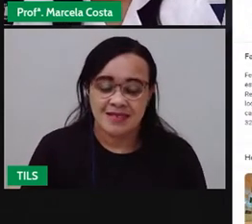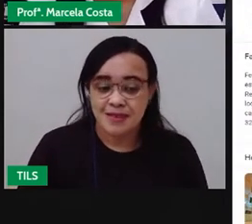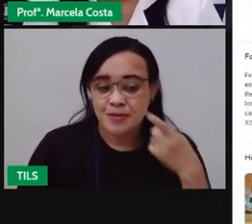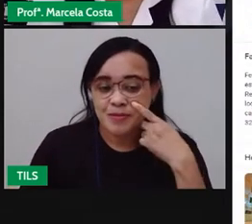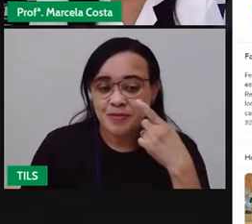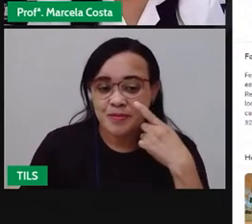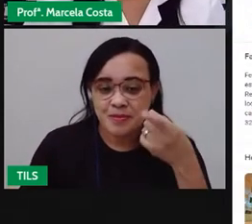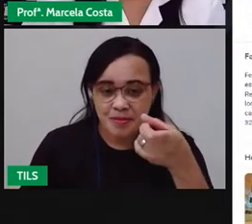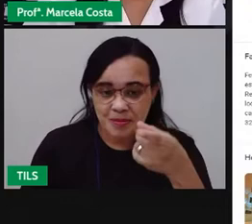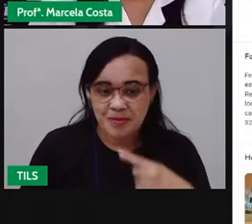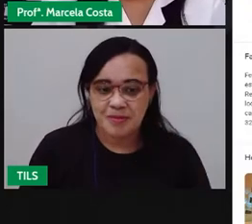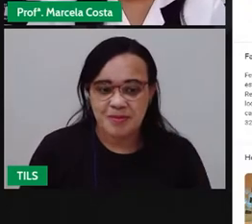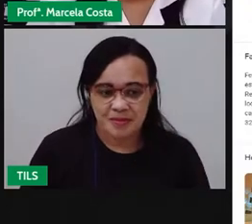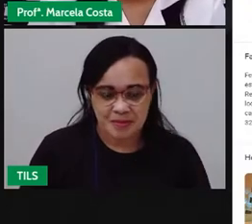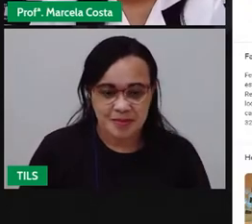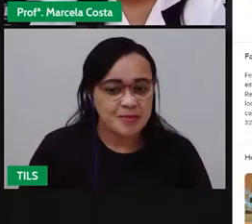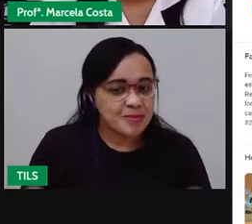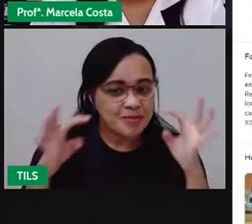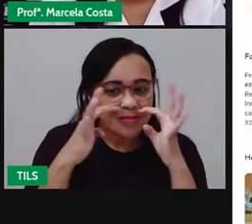Olha, crianças,